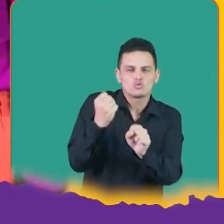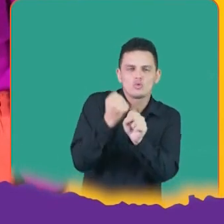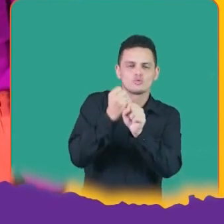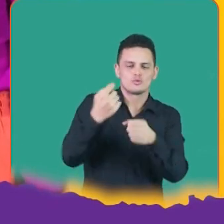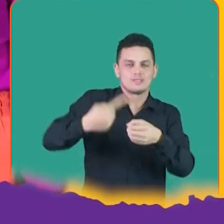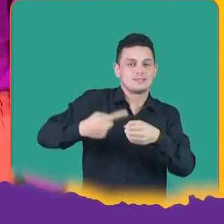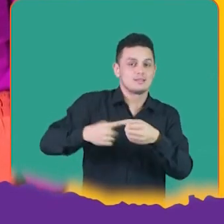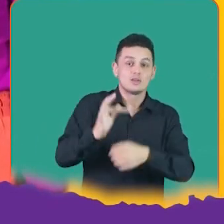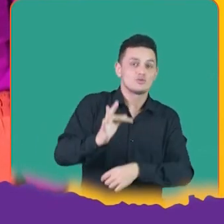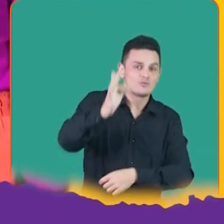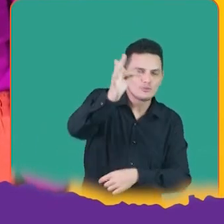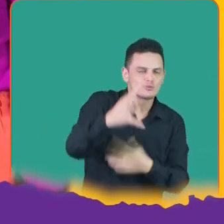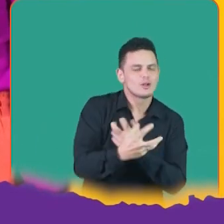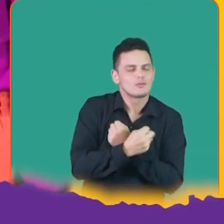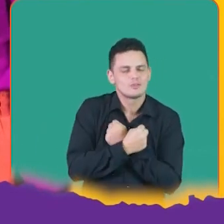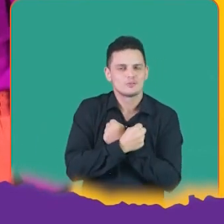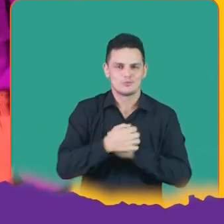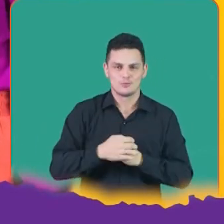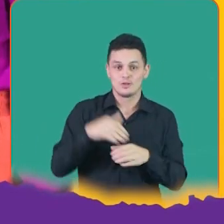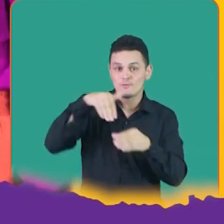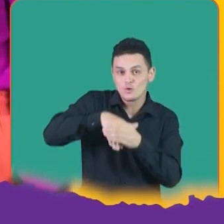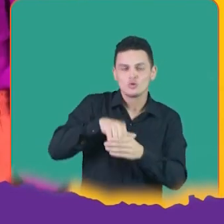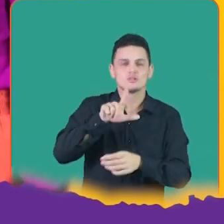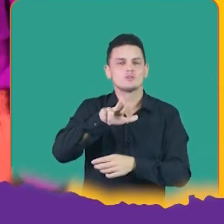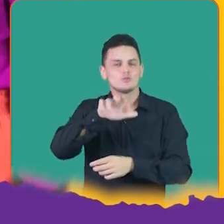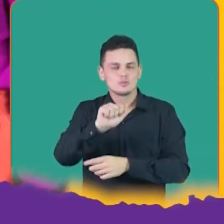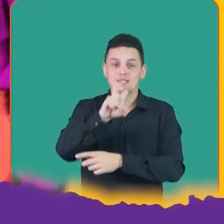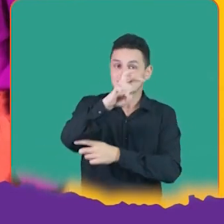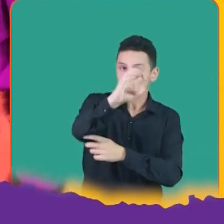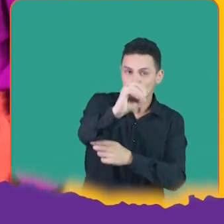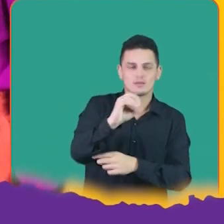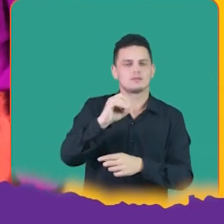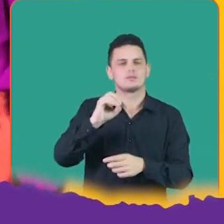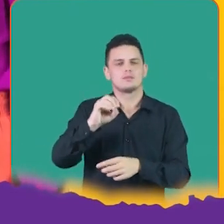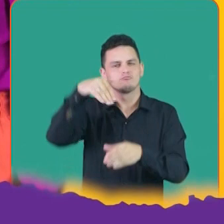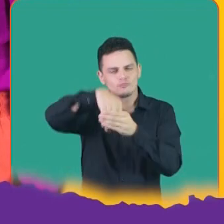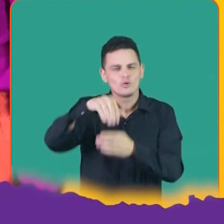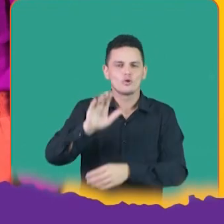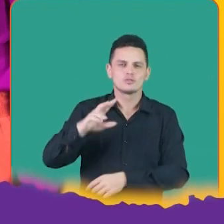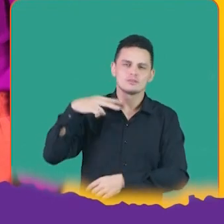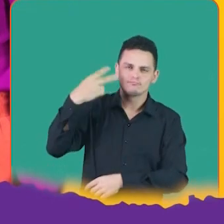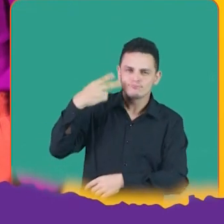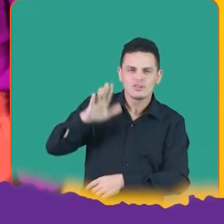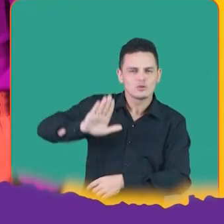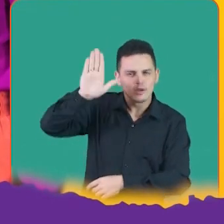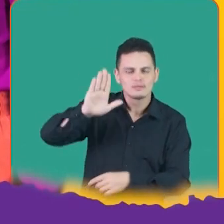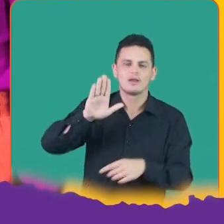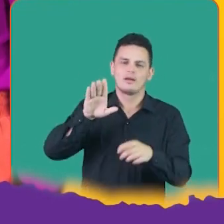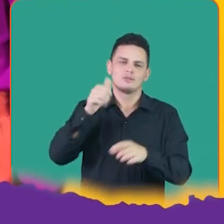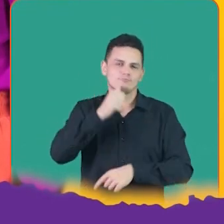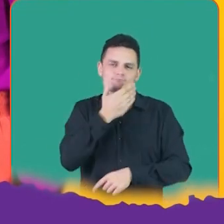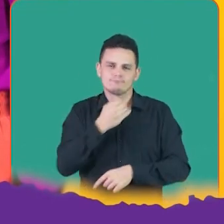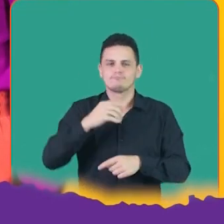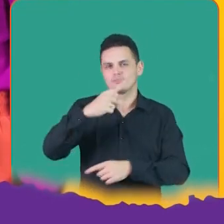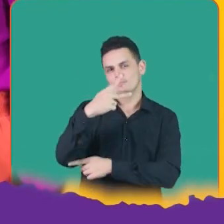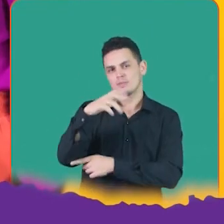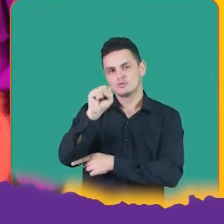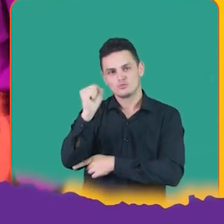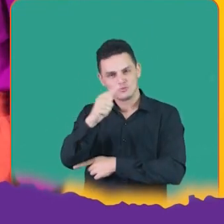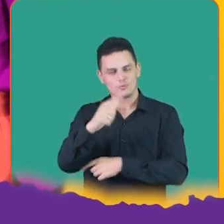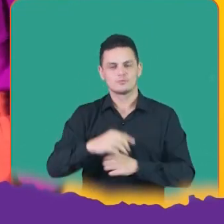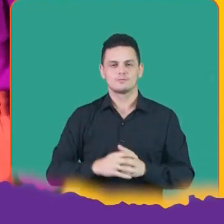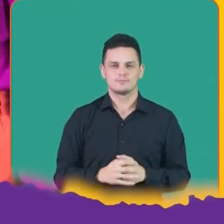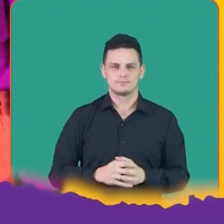juntos construir uma cidade no futuro e acolhedora. Vote Lúcia Viana 50. Vote nos candidatos a vereador e vereadora da